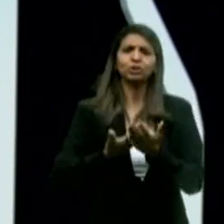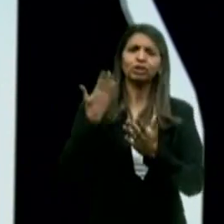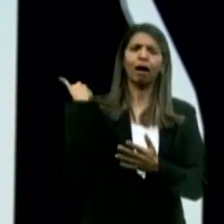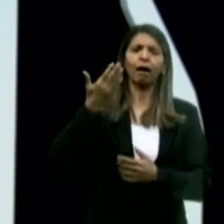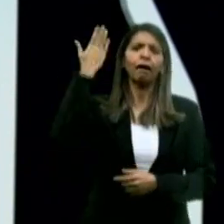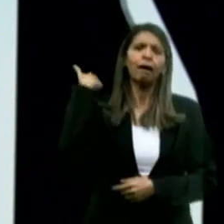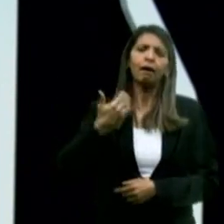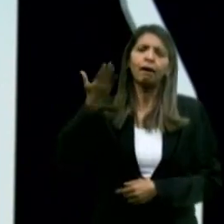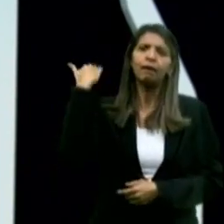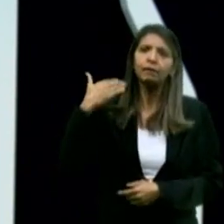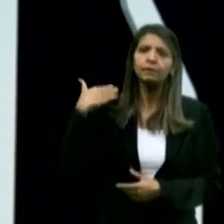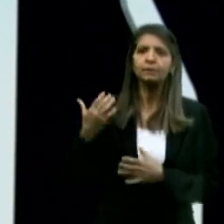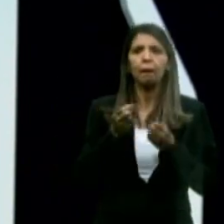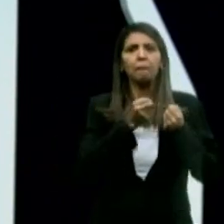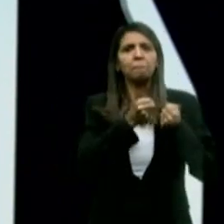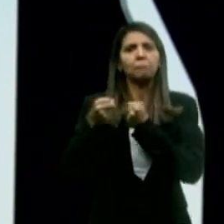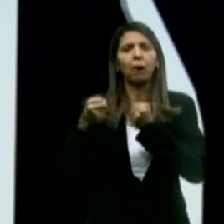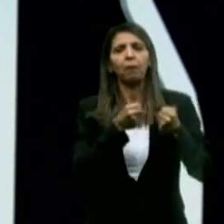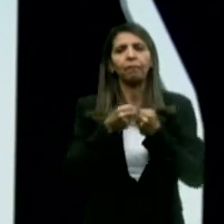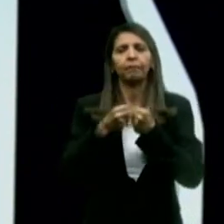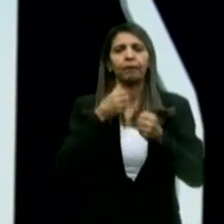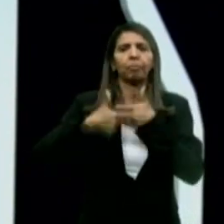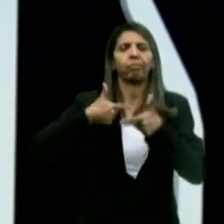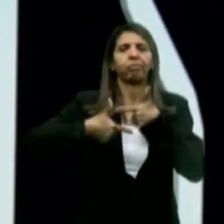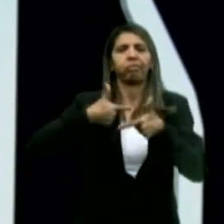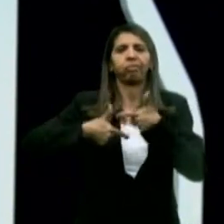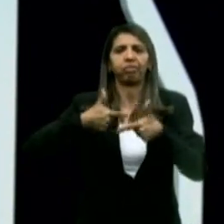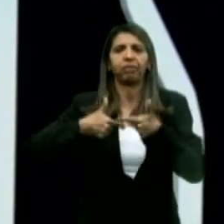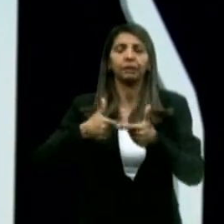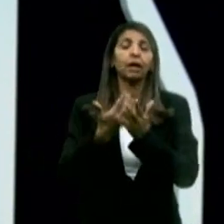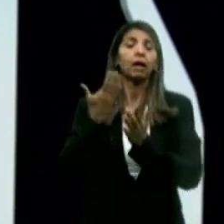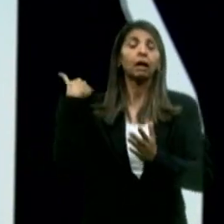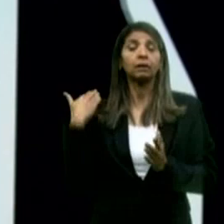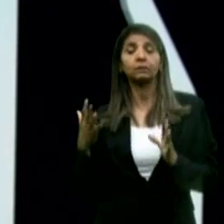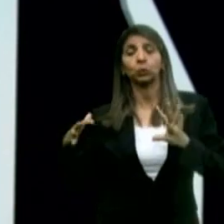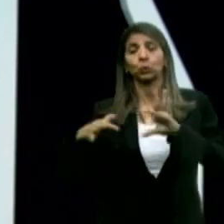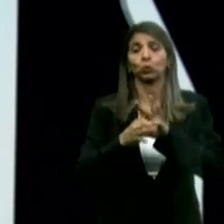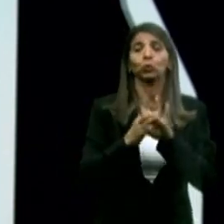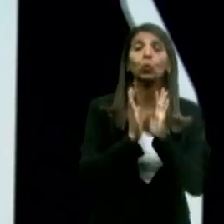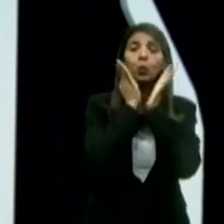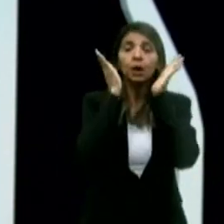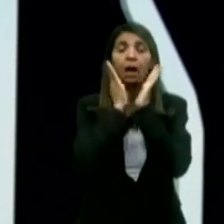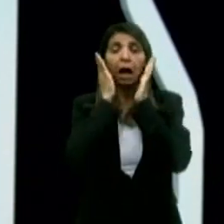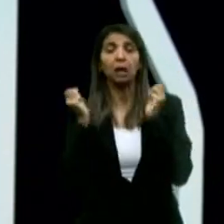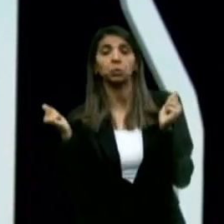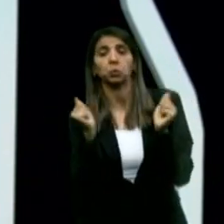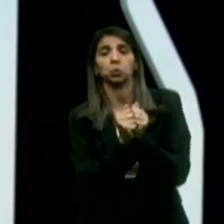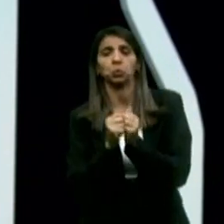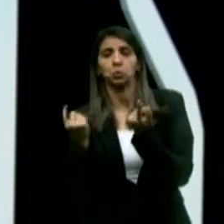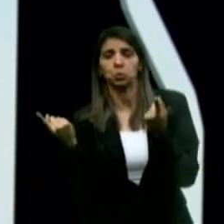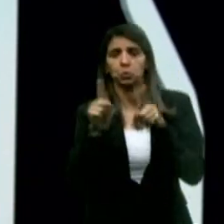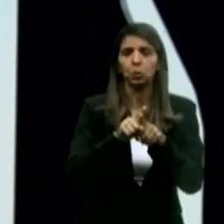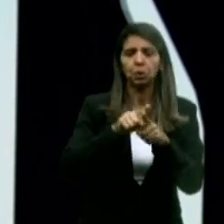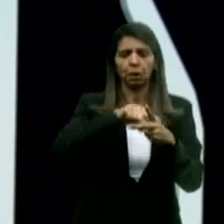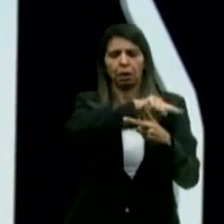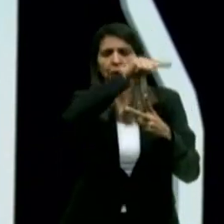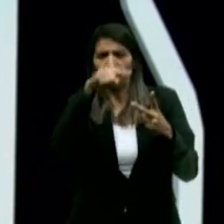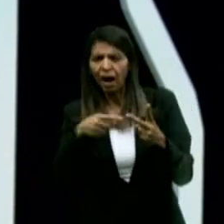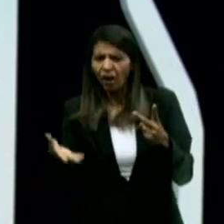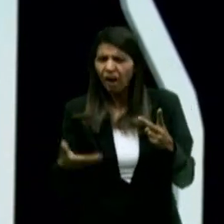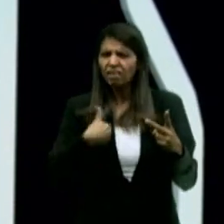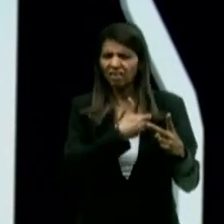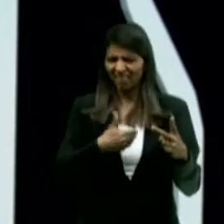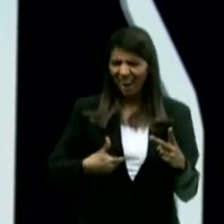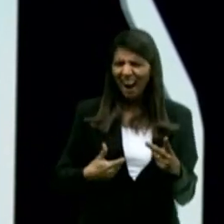Desde, andou de mãos, foi eleito de mãos dadas com o Ricardo Coutinho. Está no poder como governador. E agora vai